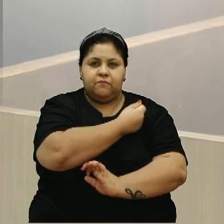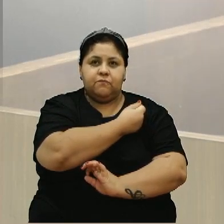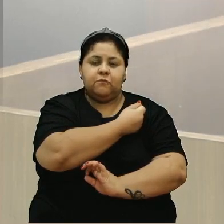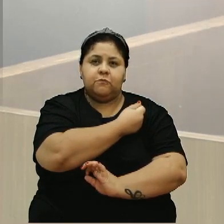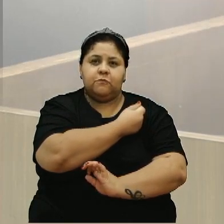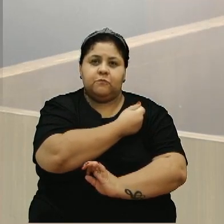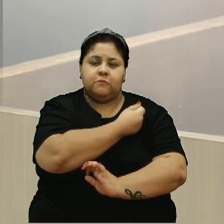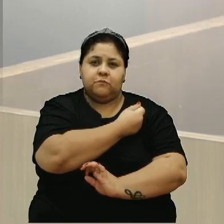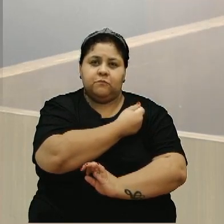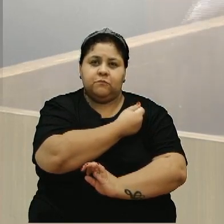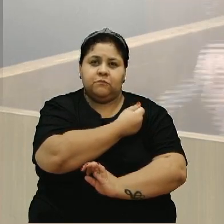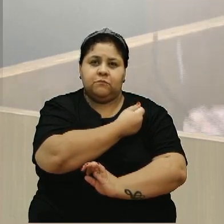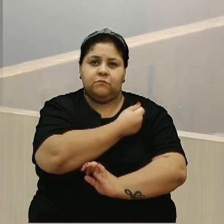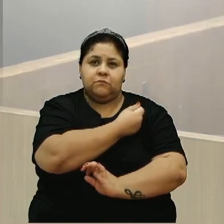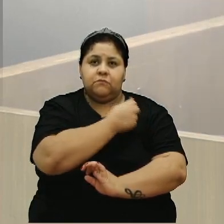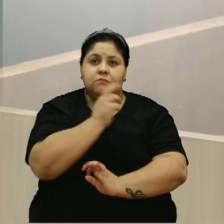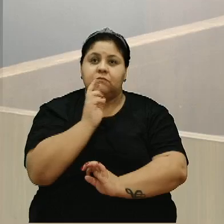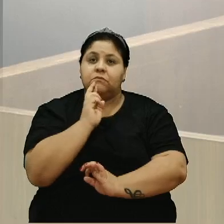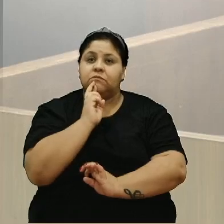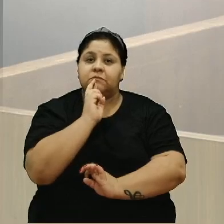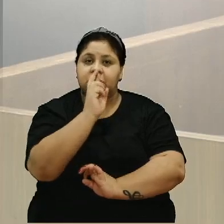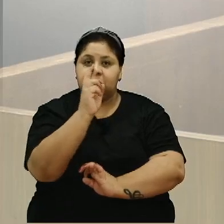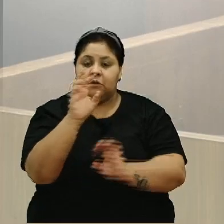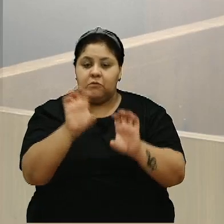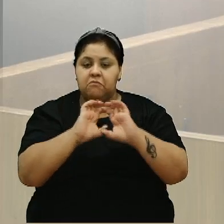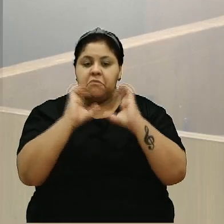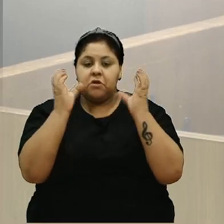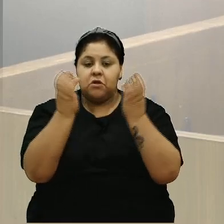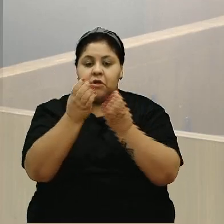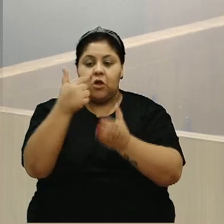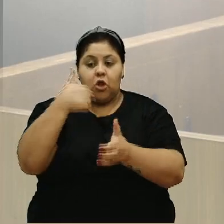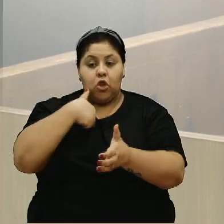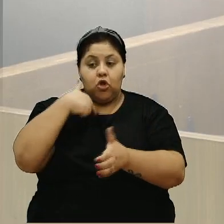E dar uma resposta lá para a comunidade, que é o nosso dever.